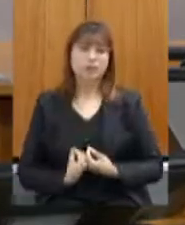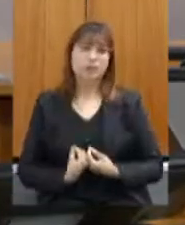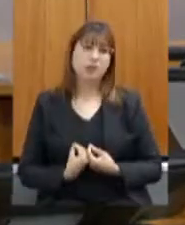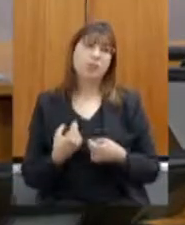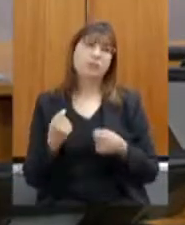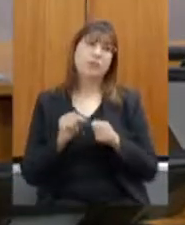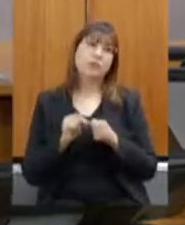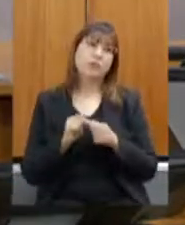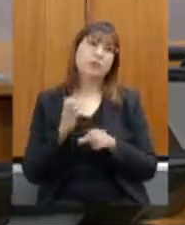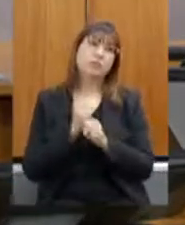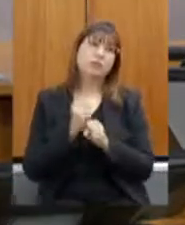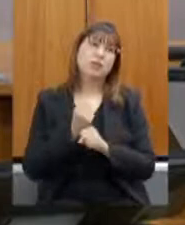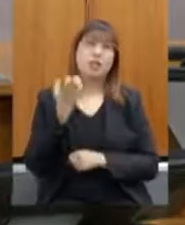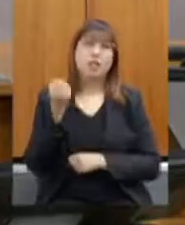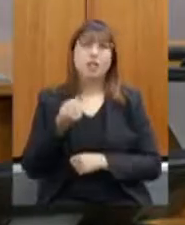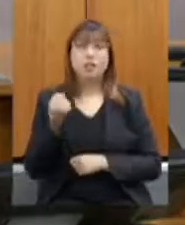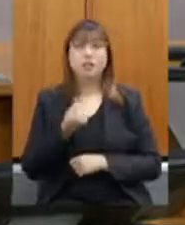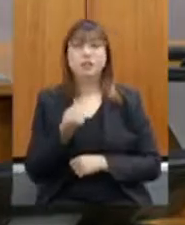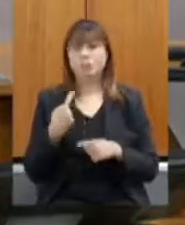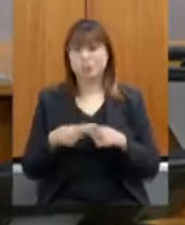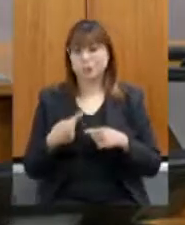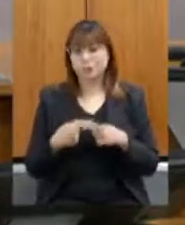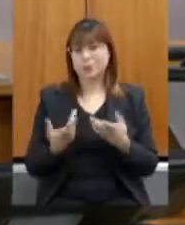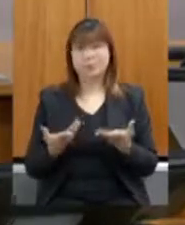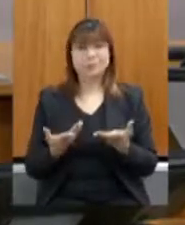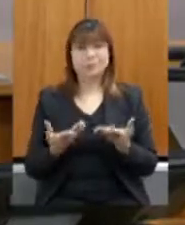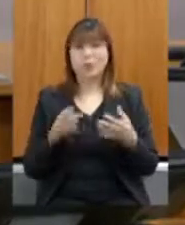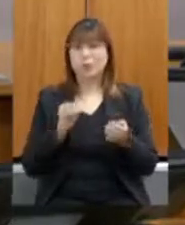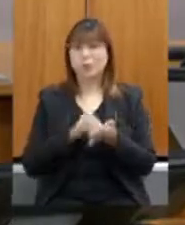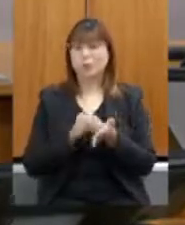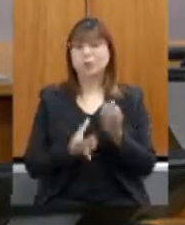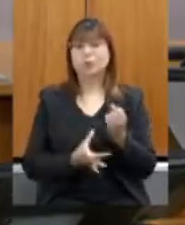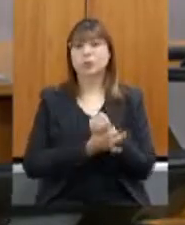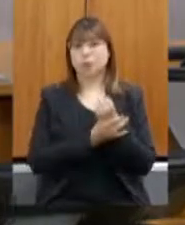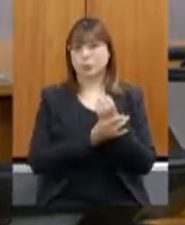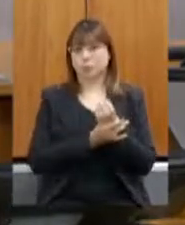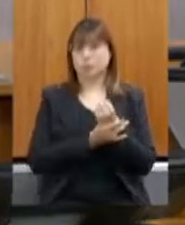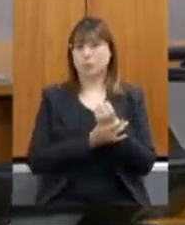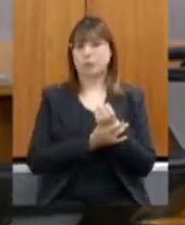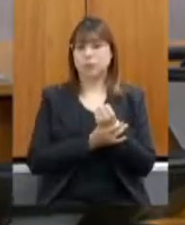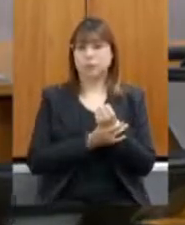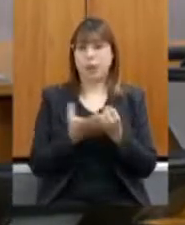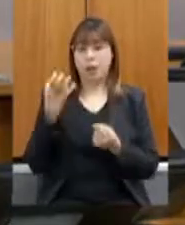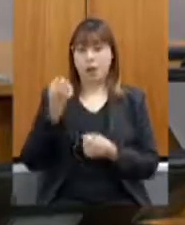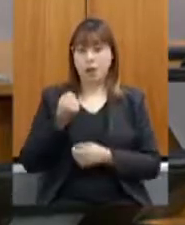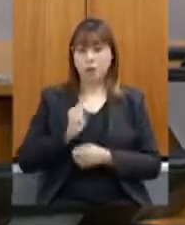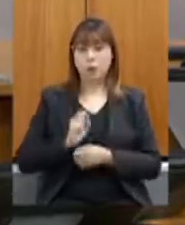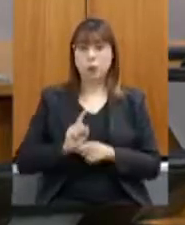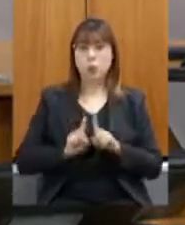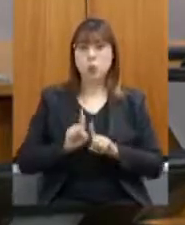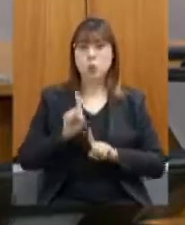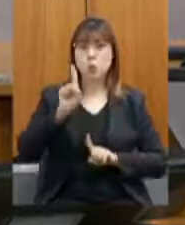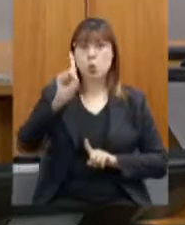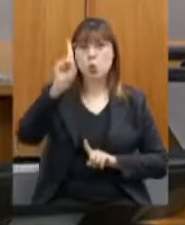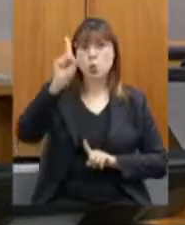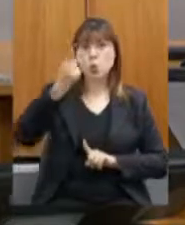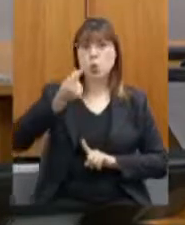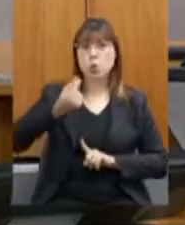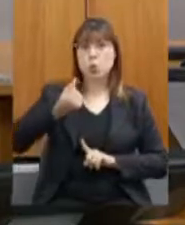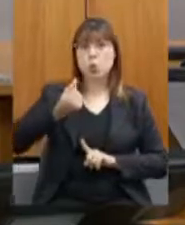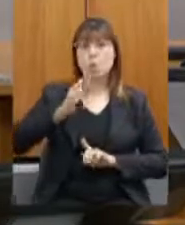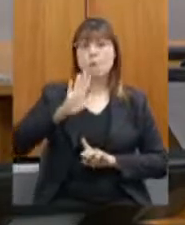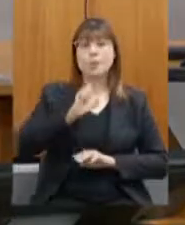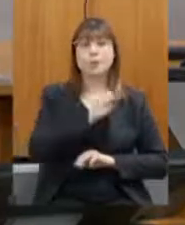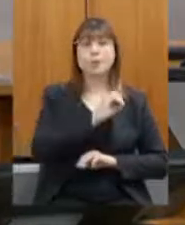vendo realmente a dificuldade que é a insegurança que nós temos, o preço do leite sobe, mas aí o da soja, do milho, sobe muito